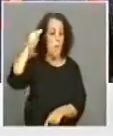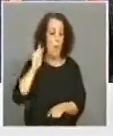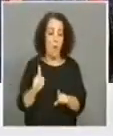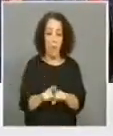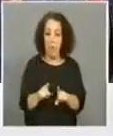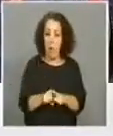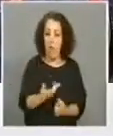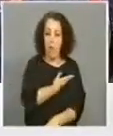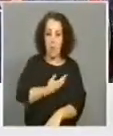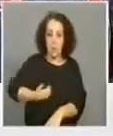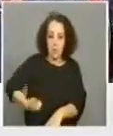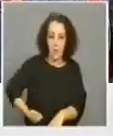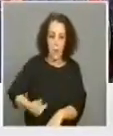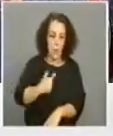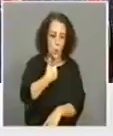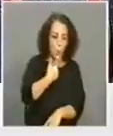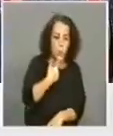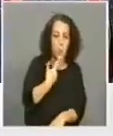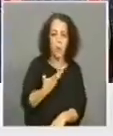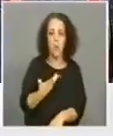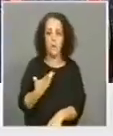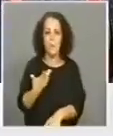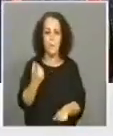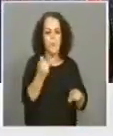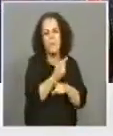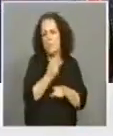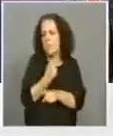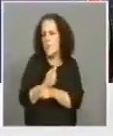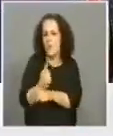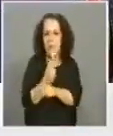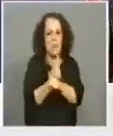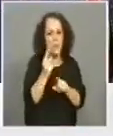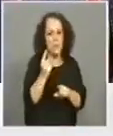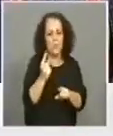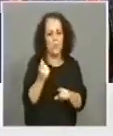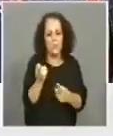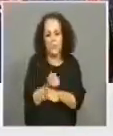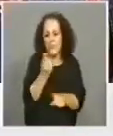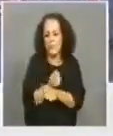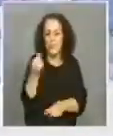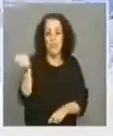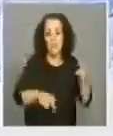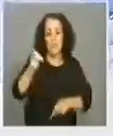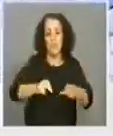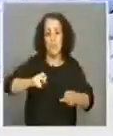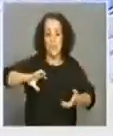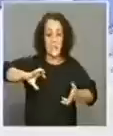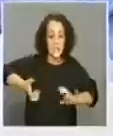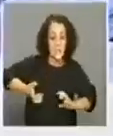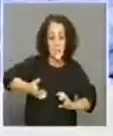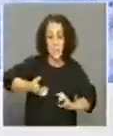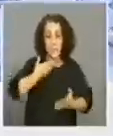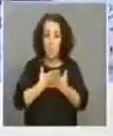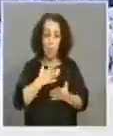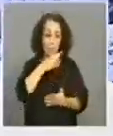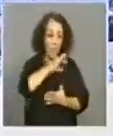desemprego, com todas as questões que a crise trouxe de dificuldades para as nossas famílias